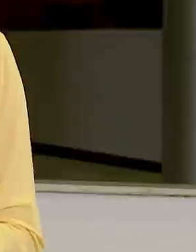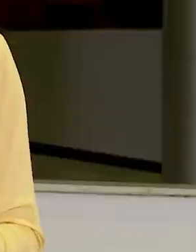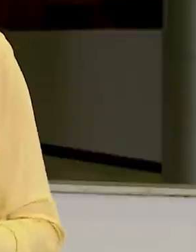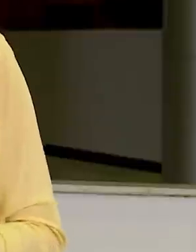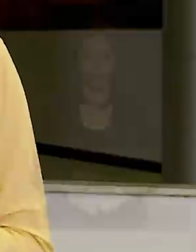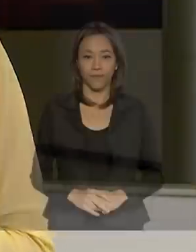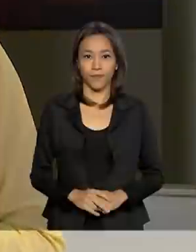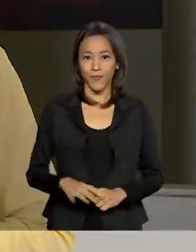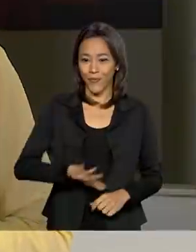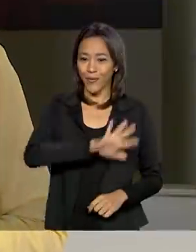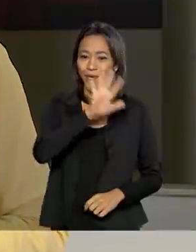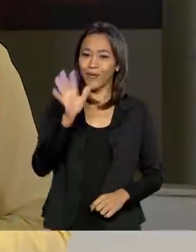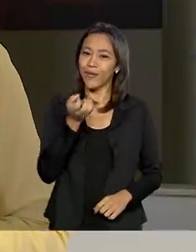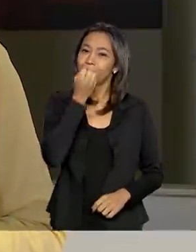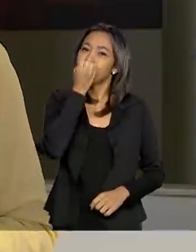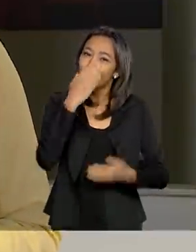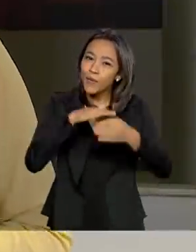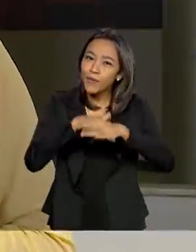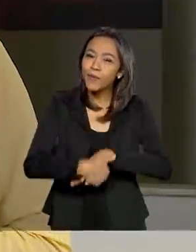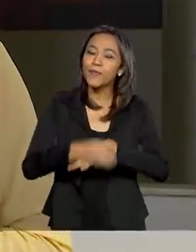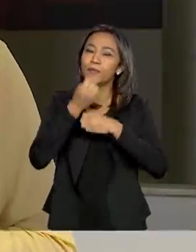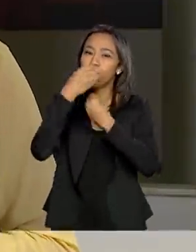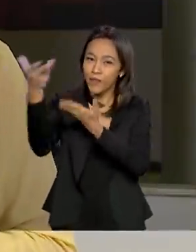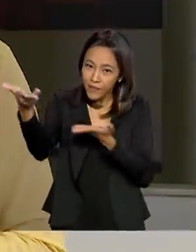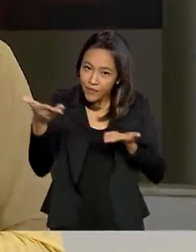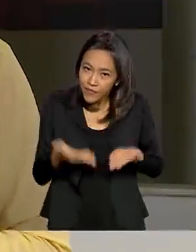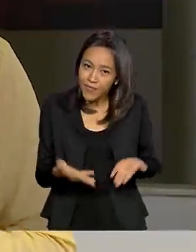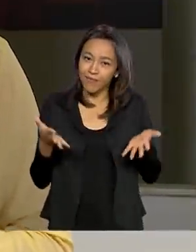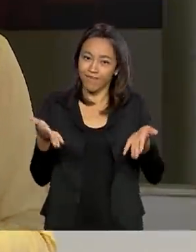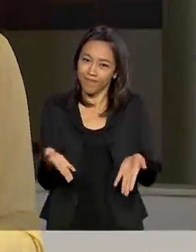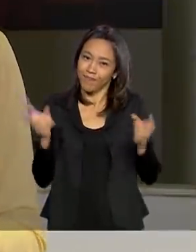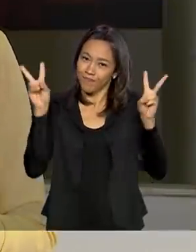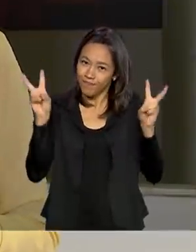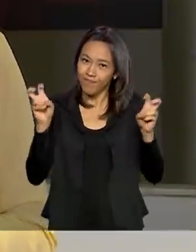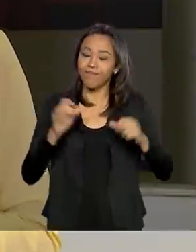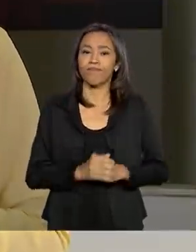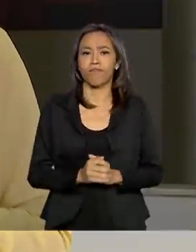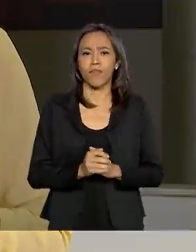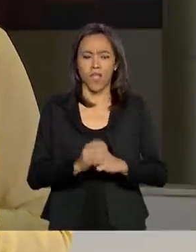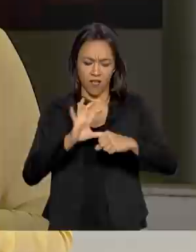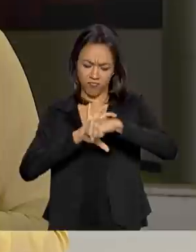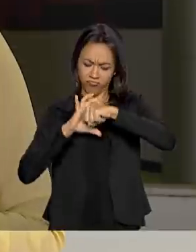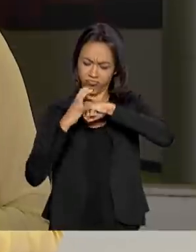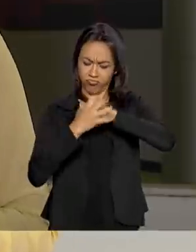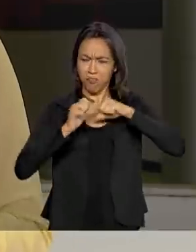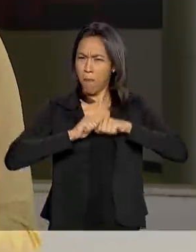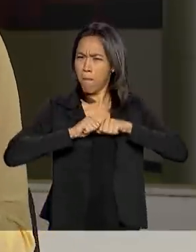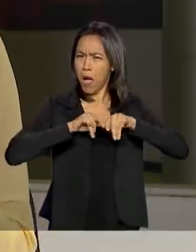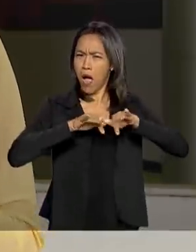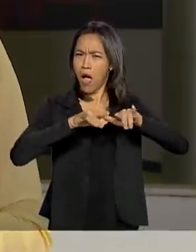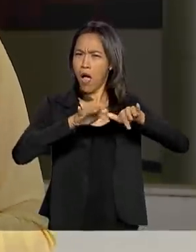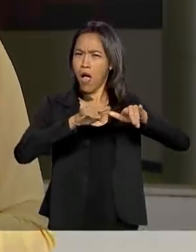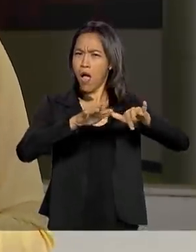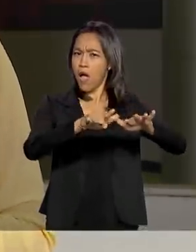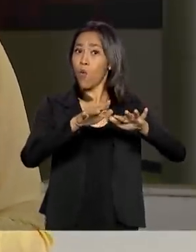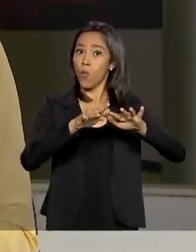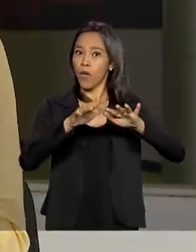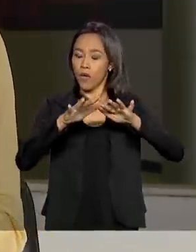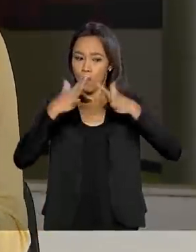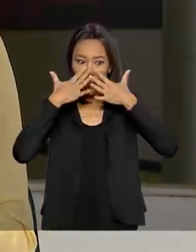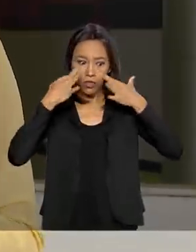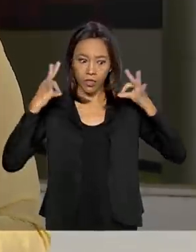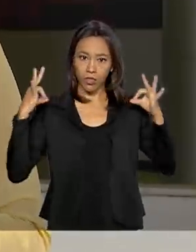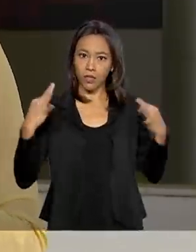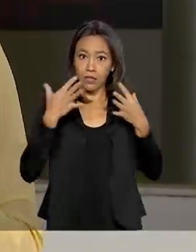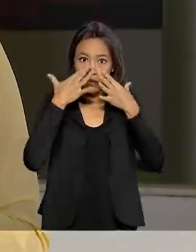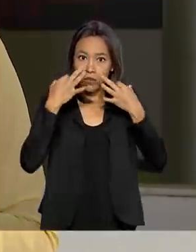Olá, boa noite, seja bem-vindo ao Brasil em Pauta. A pandemia do novo coronavírus tem trazido atenção do governo para